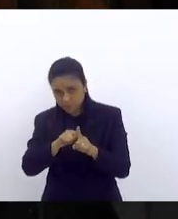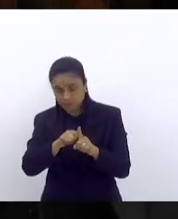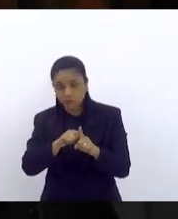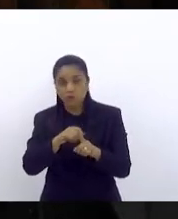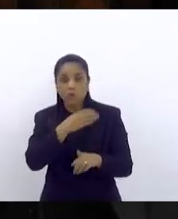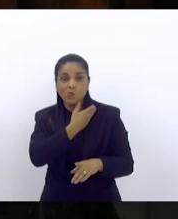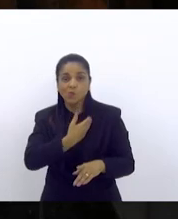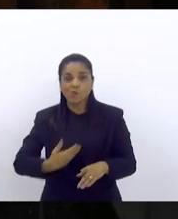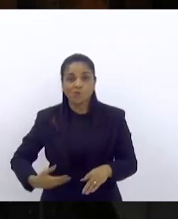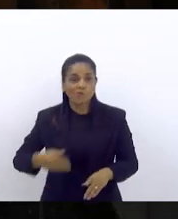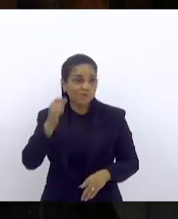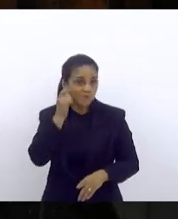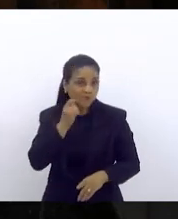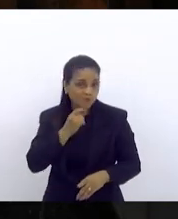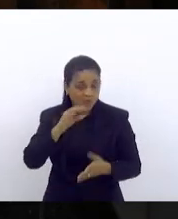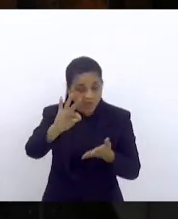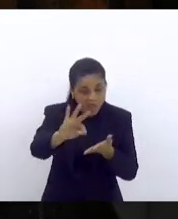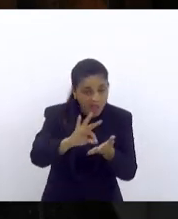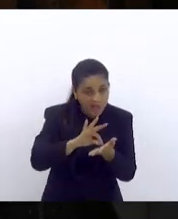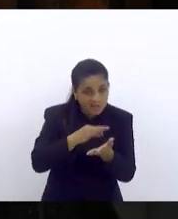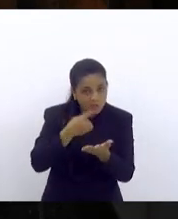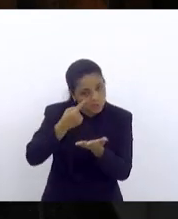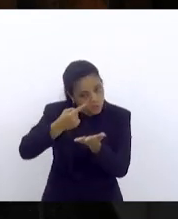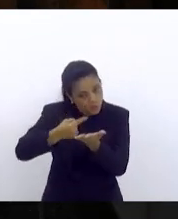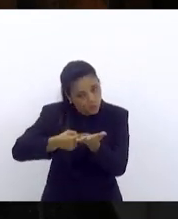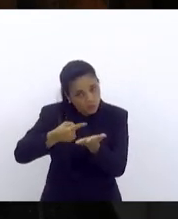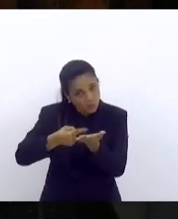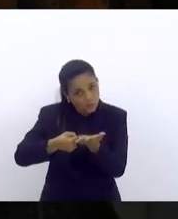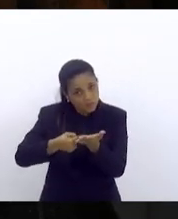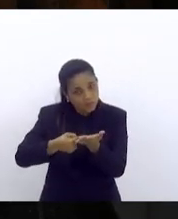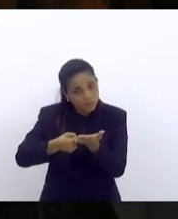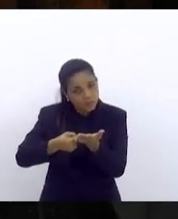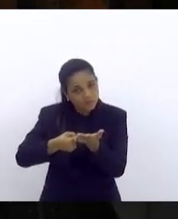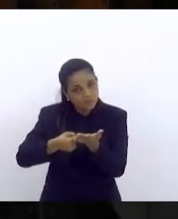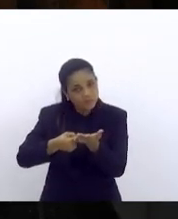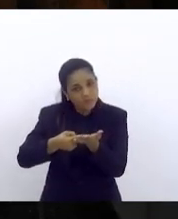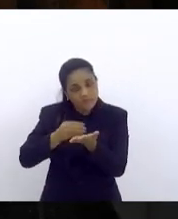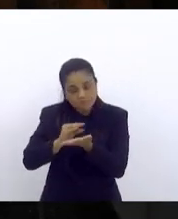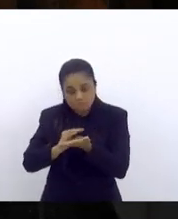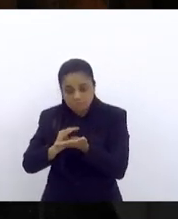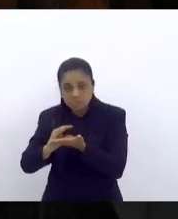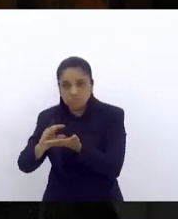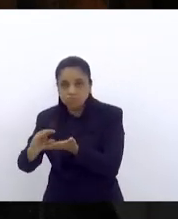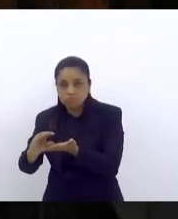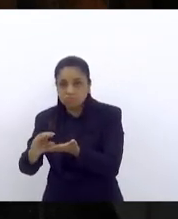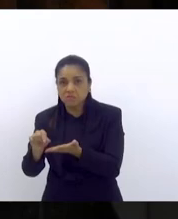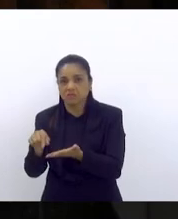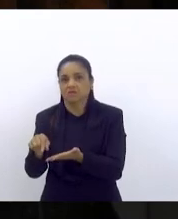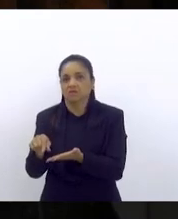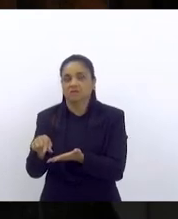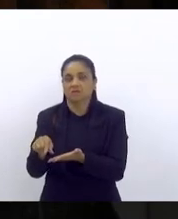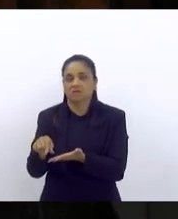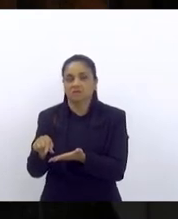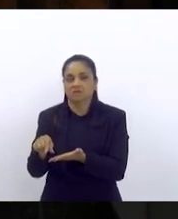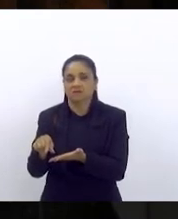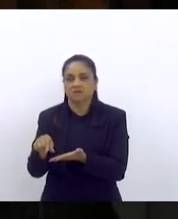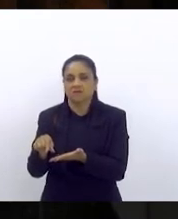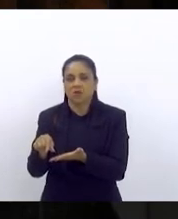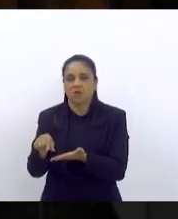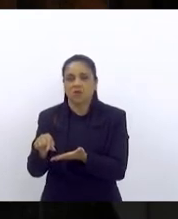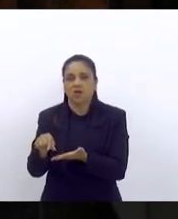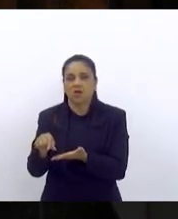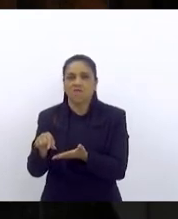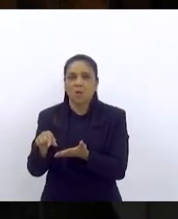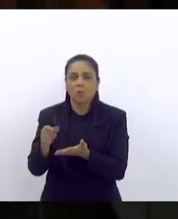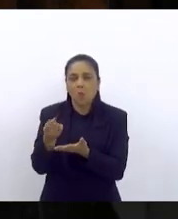assinou um compromisso e repassou algo como fosse um termo de